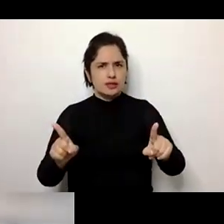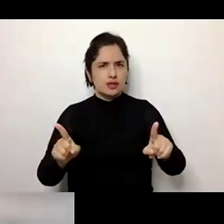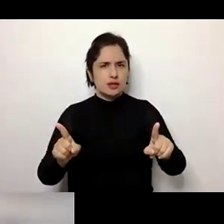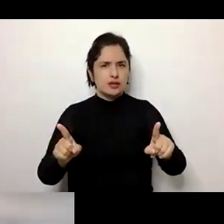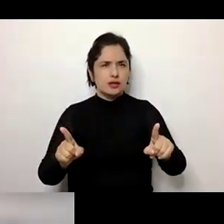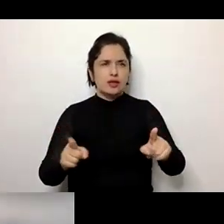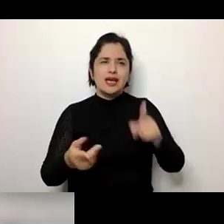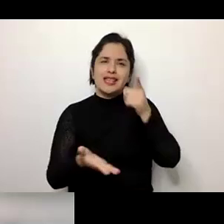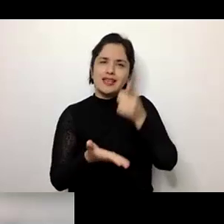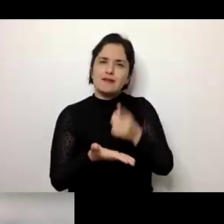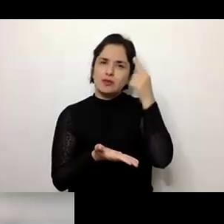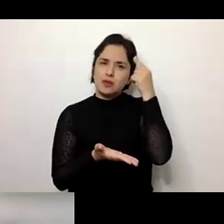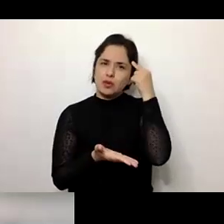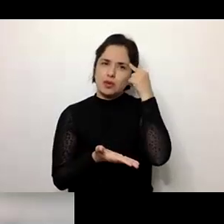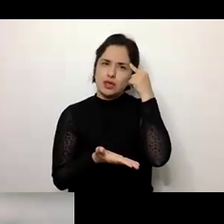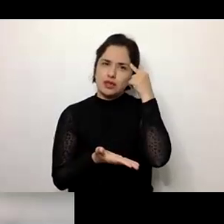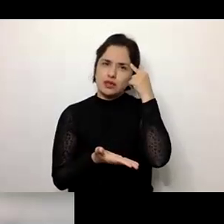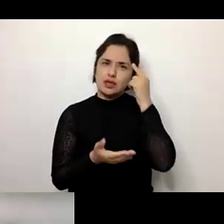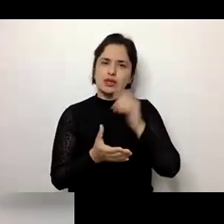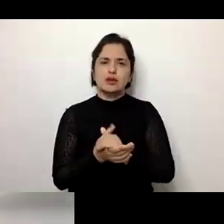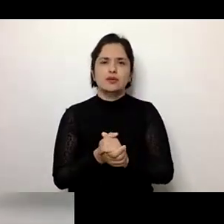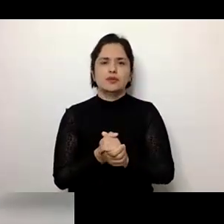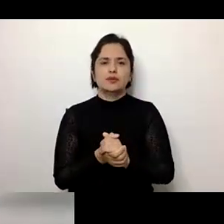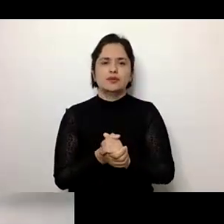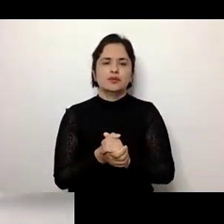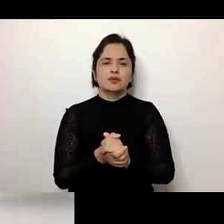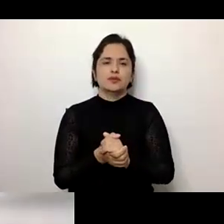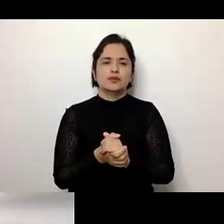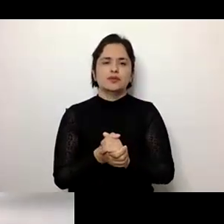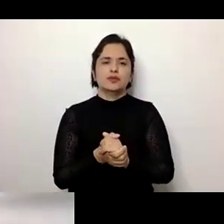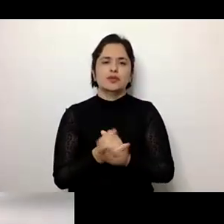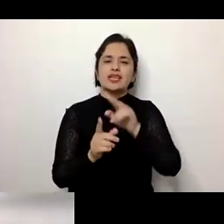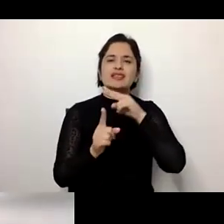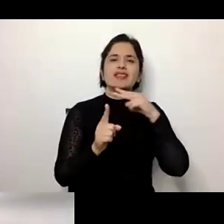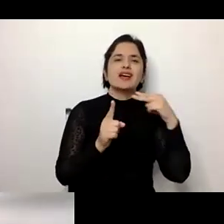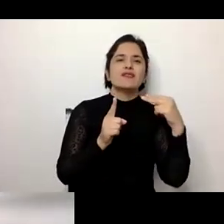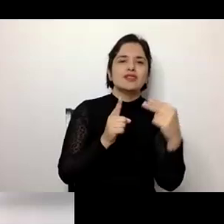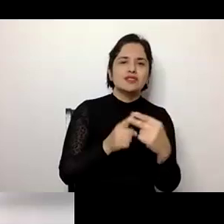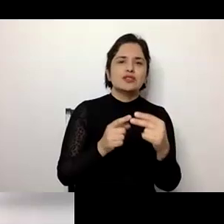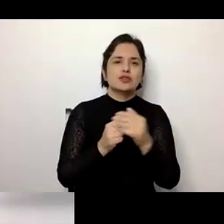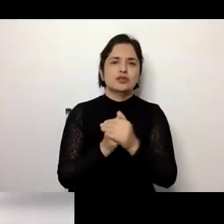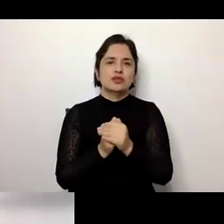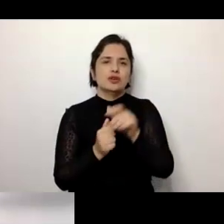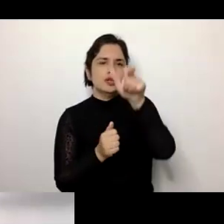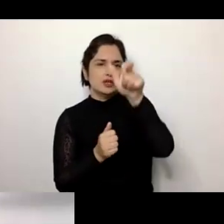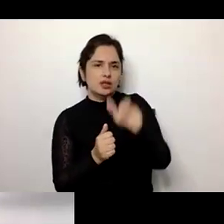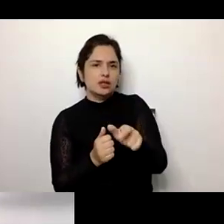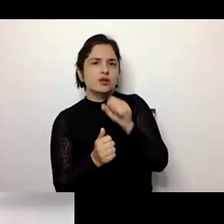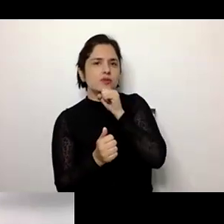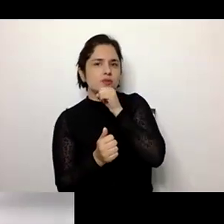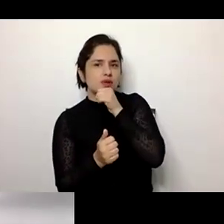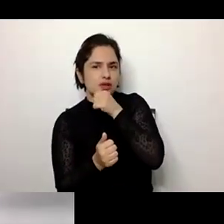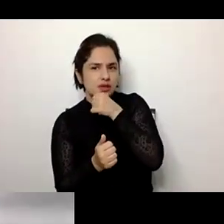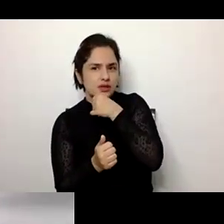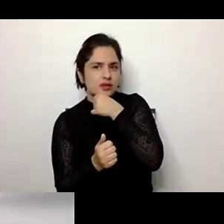temos que pensar para além dessa visão que já é posta da pessoa envelhecer, ficou quietinha e